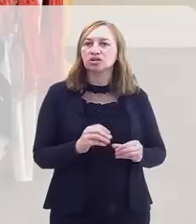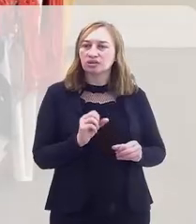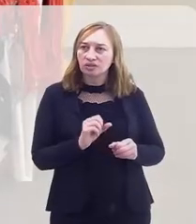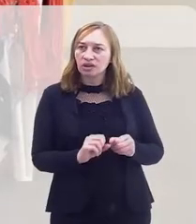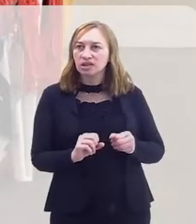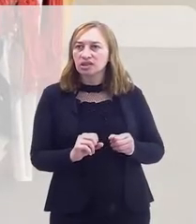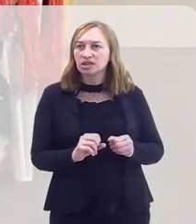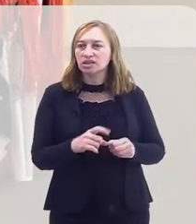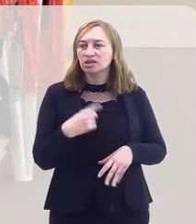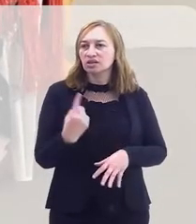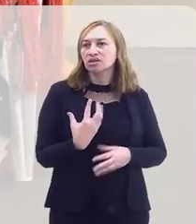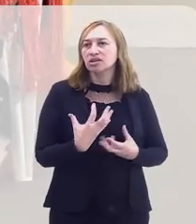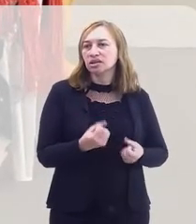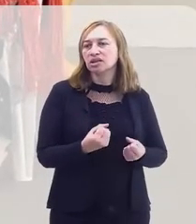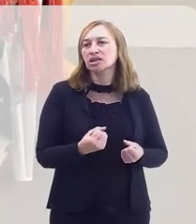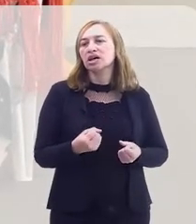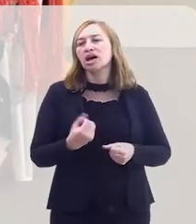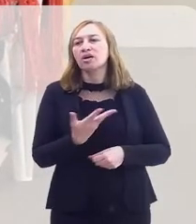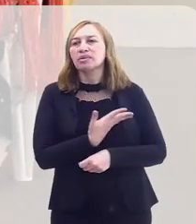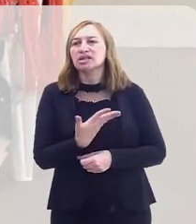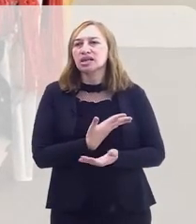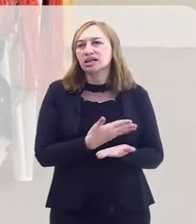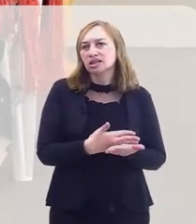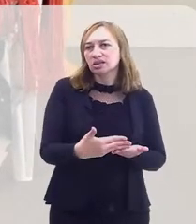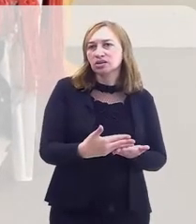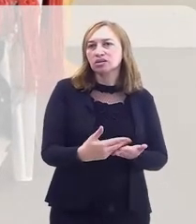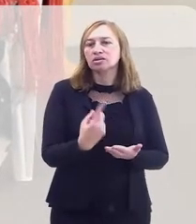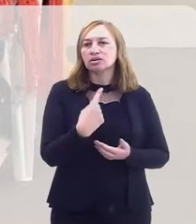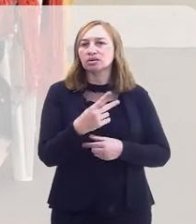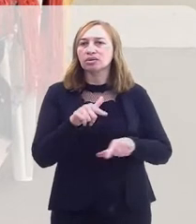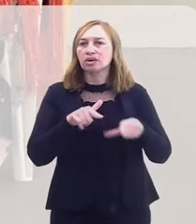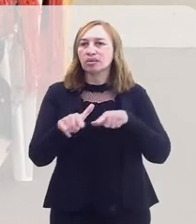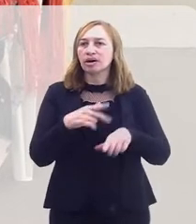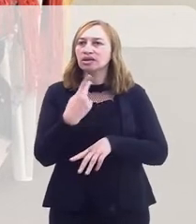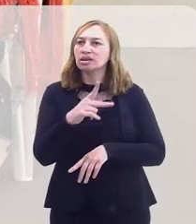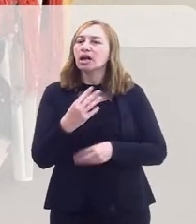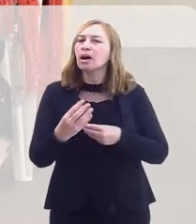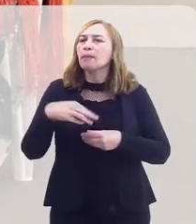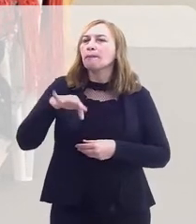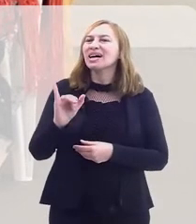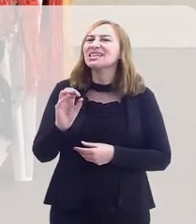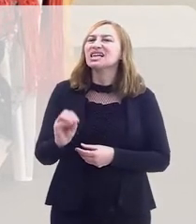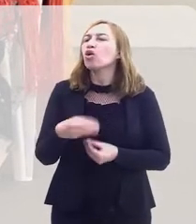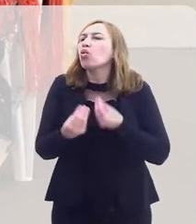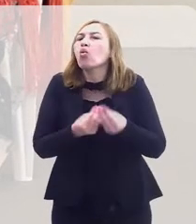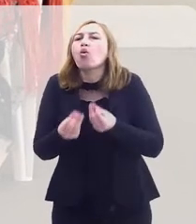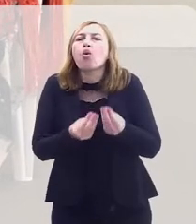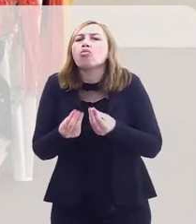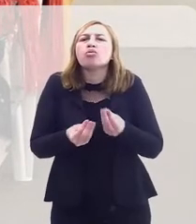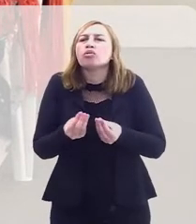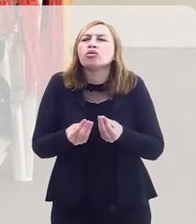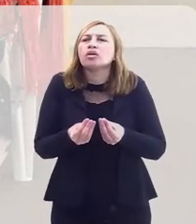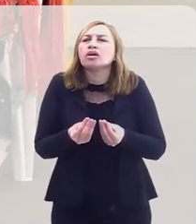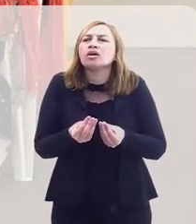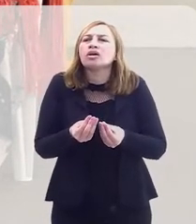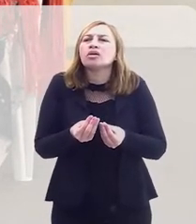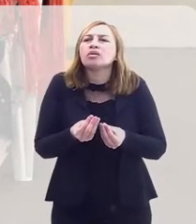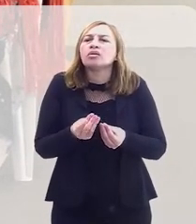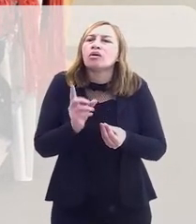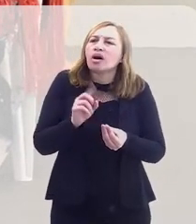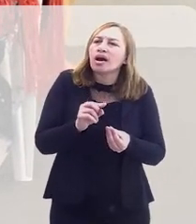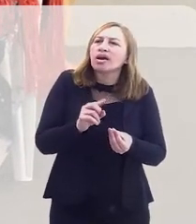convincente. E aí começou a nossa amizade. Esse é o trabalho dele. Marcelo, como é...